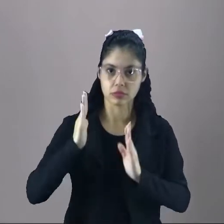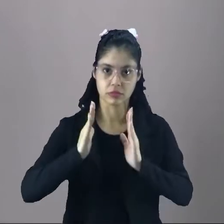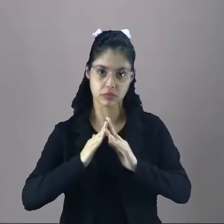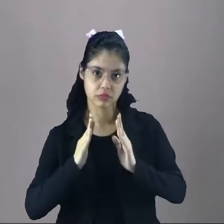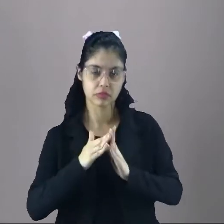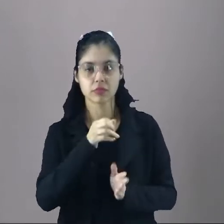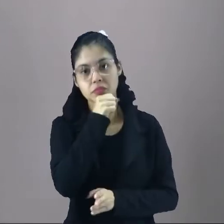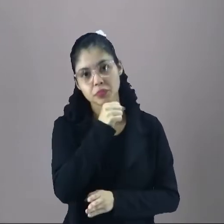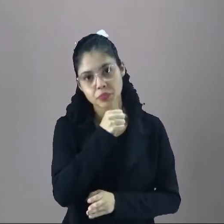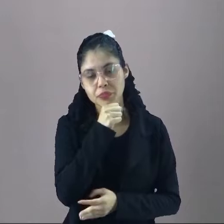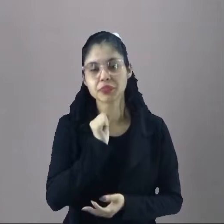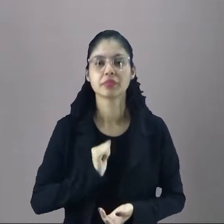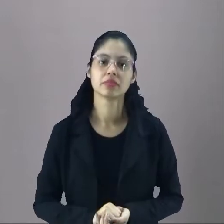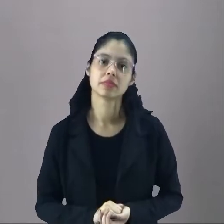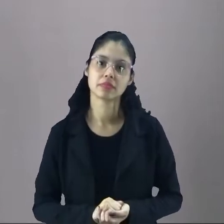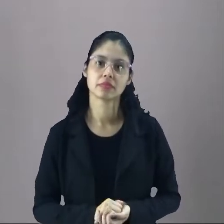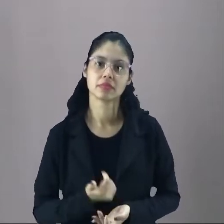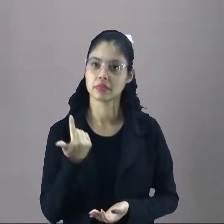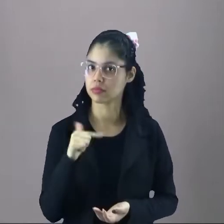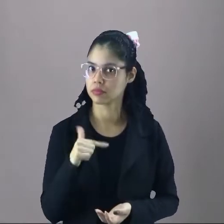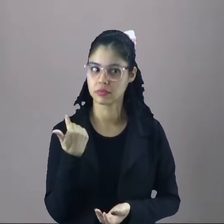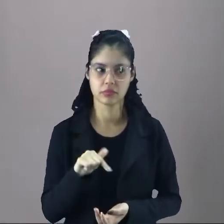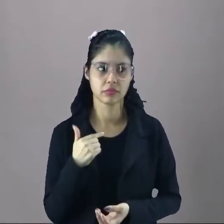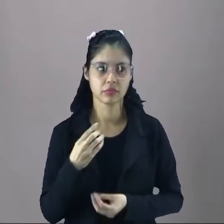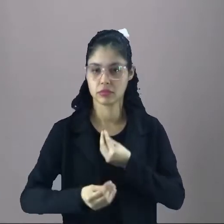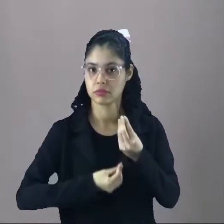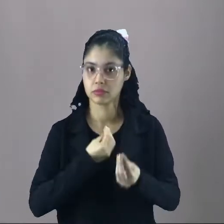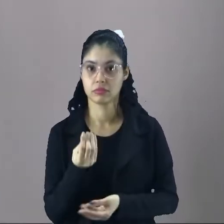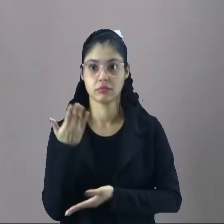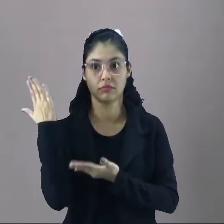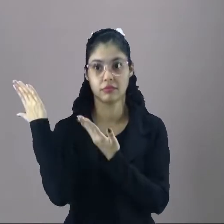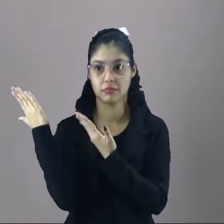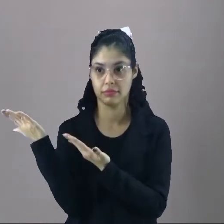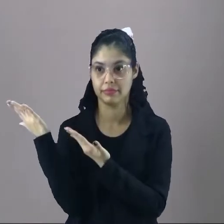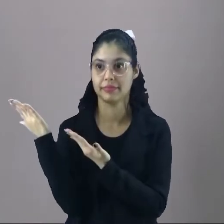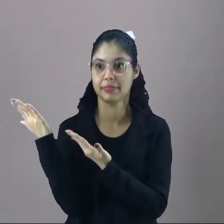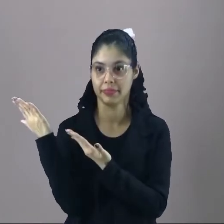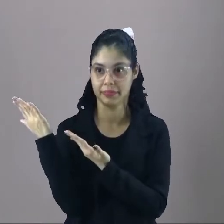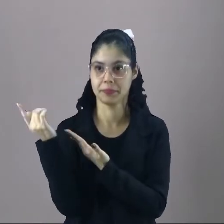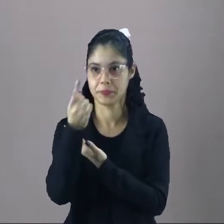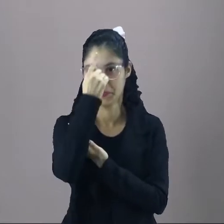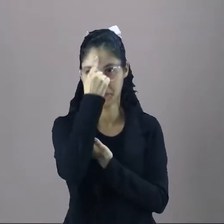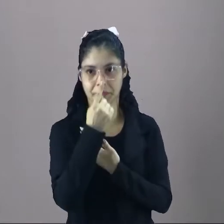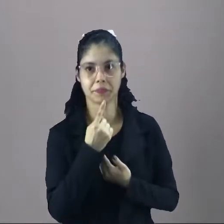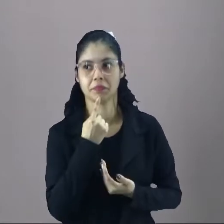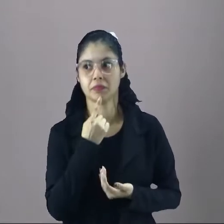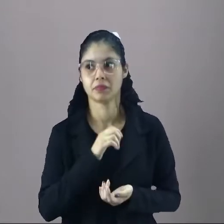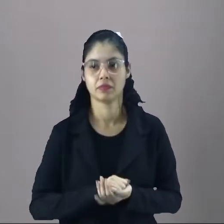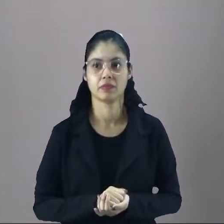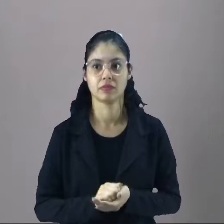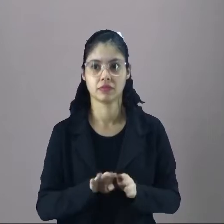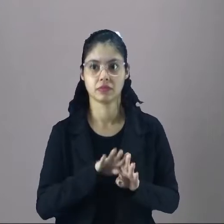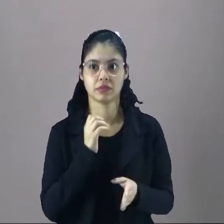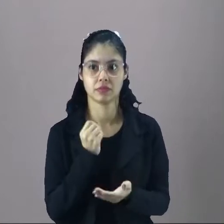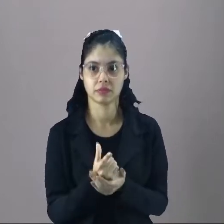casa dos avós dela, não era como esse daqui, ó. Que nós costumamos comprar no mercado.